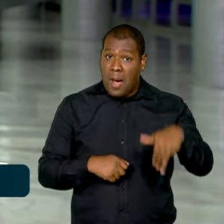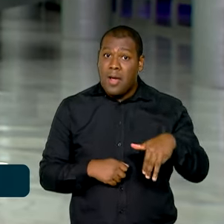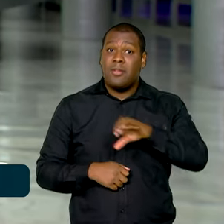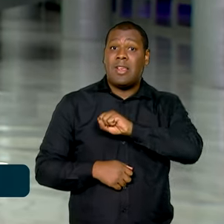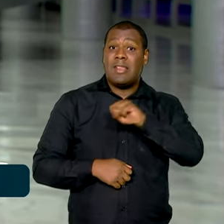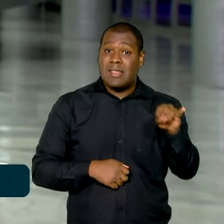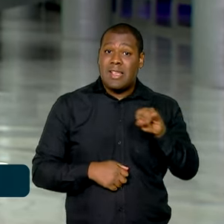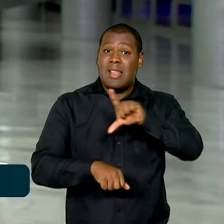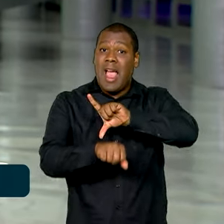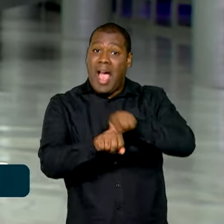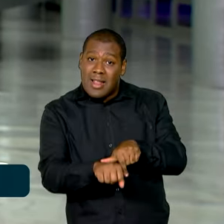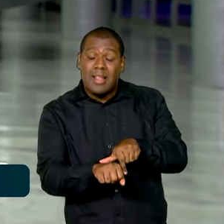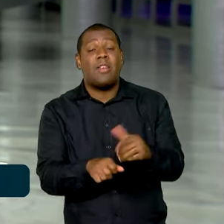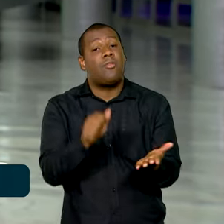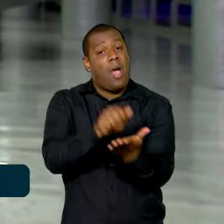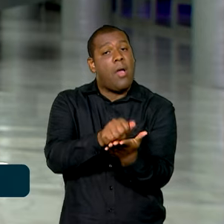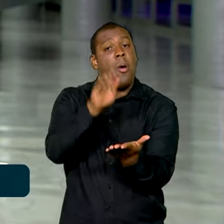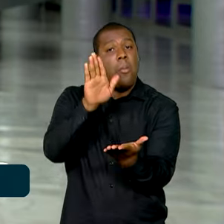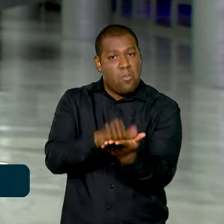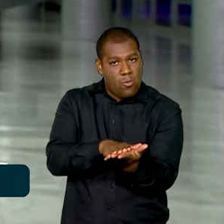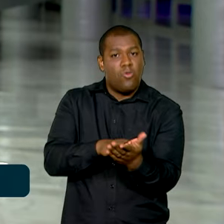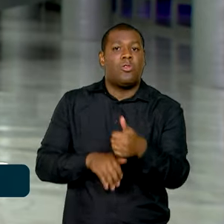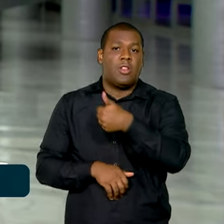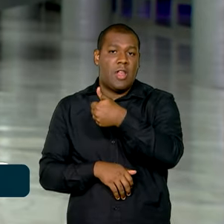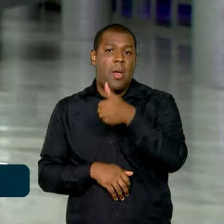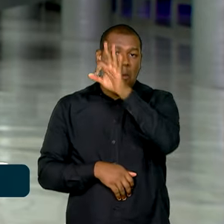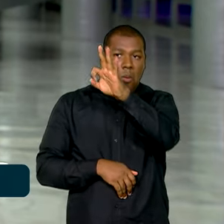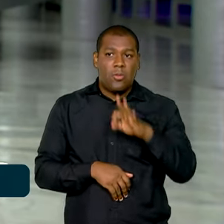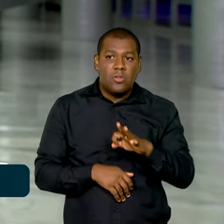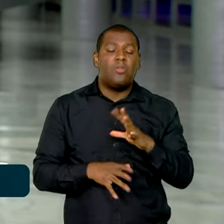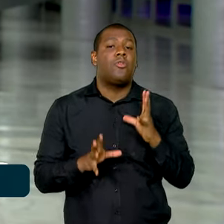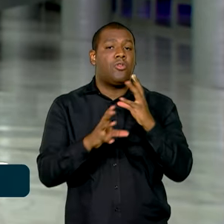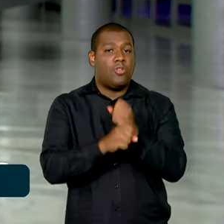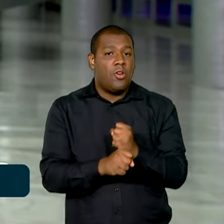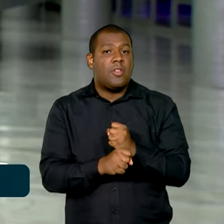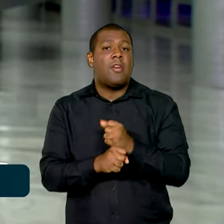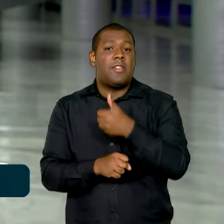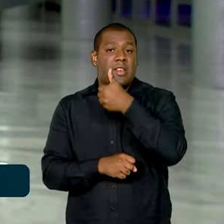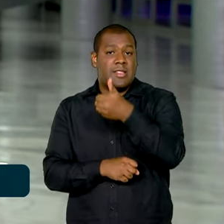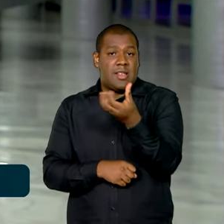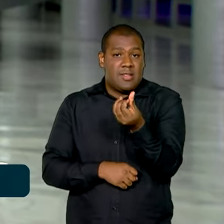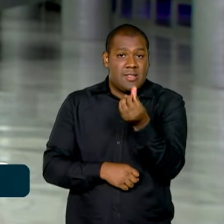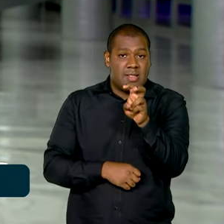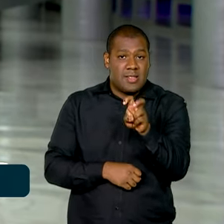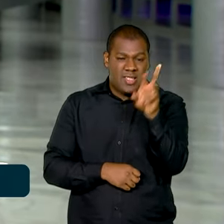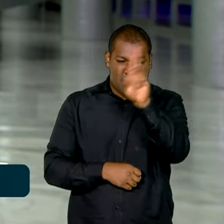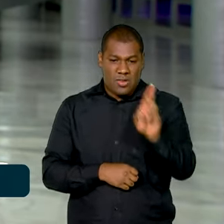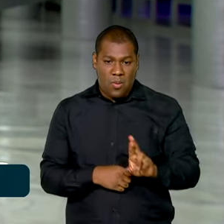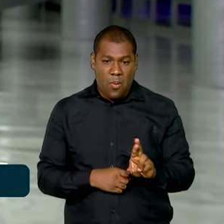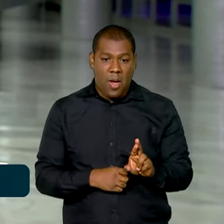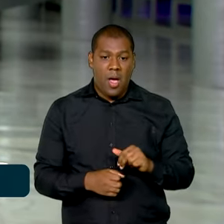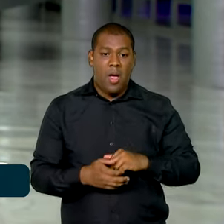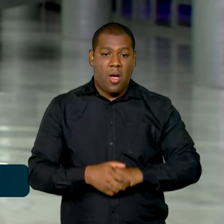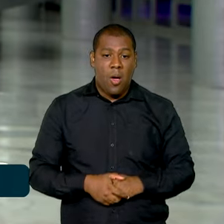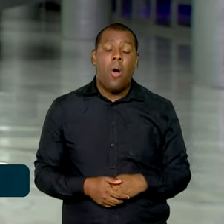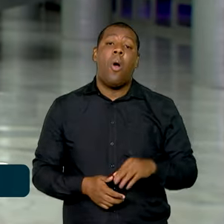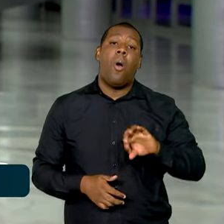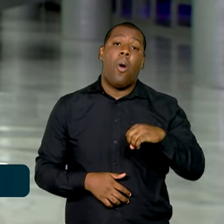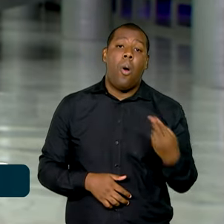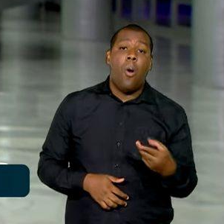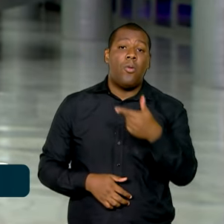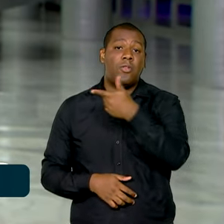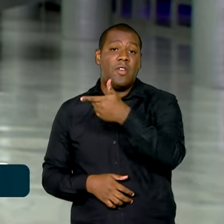% sobre o imposto devido, com valor mínimo de R 165,74 ou de 20